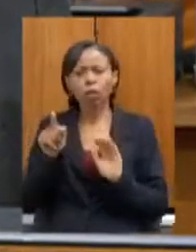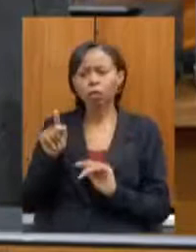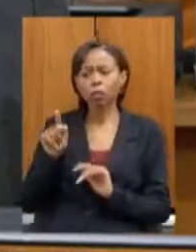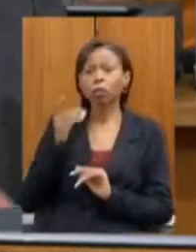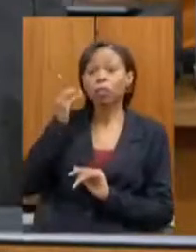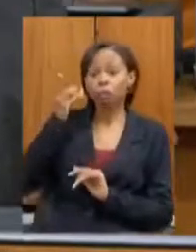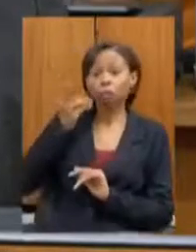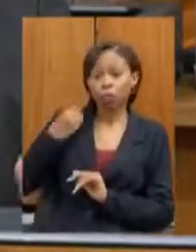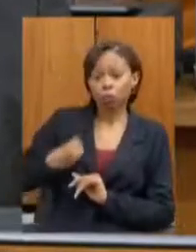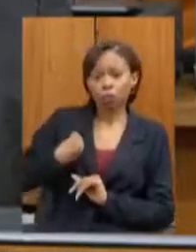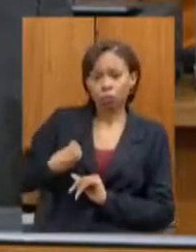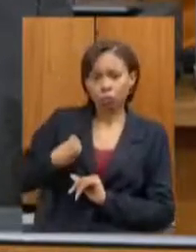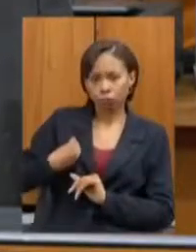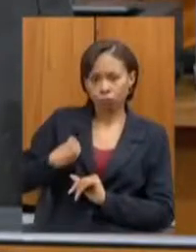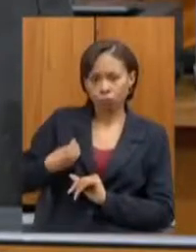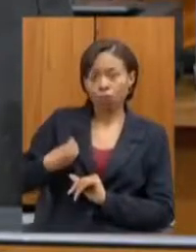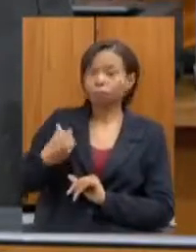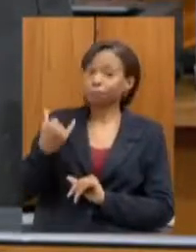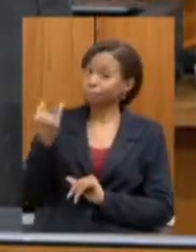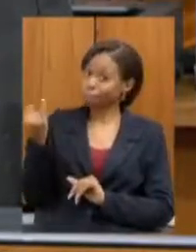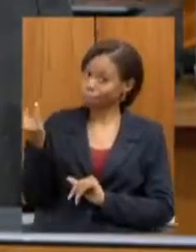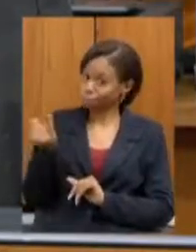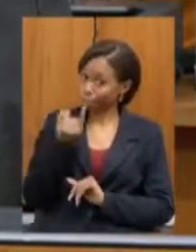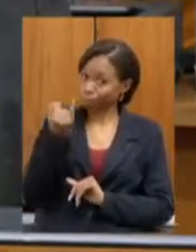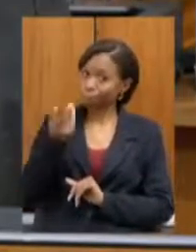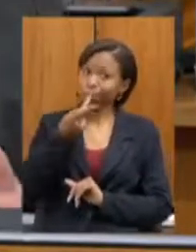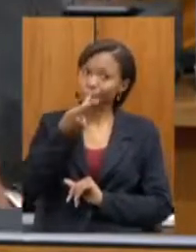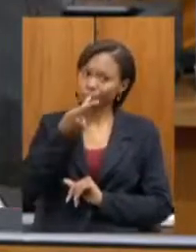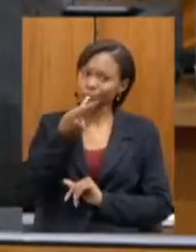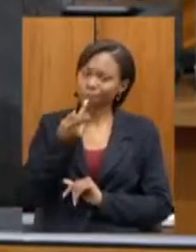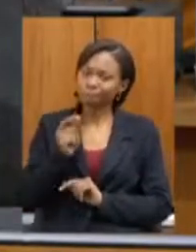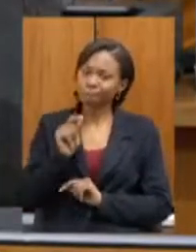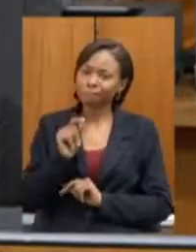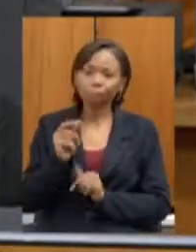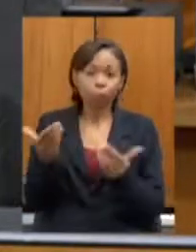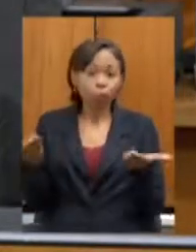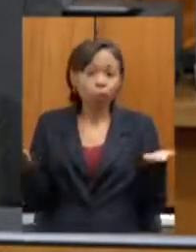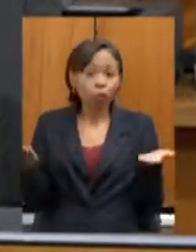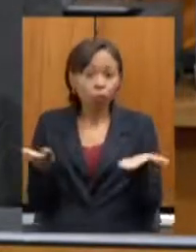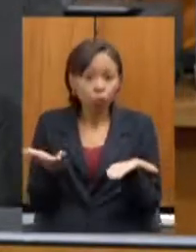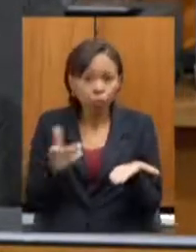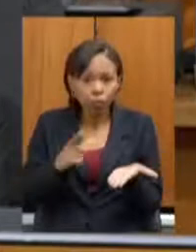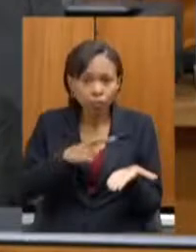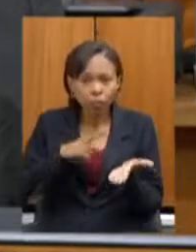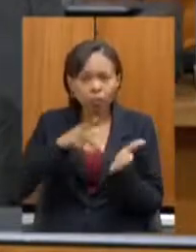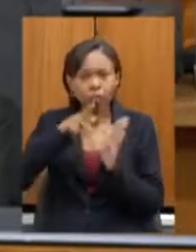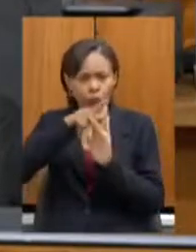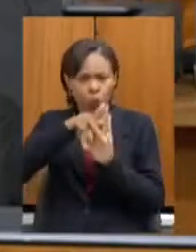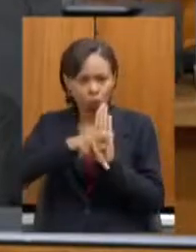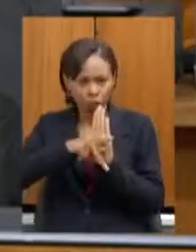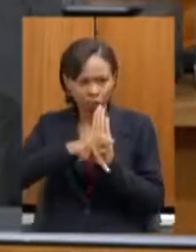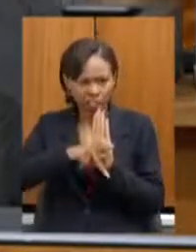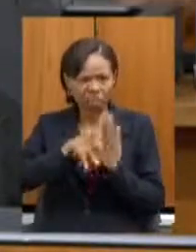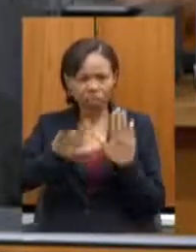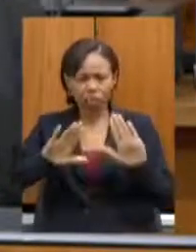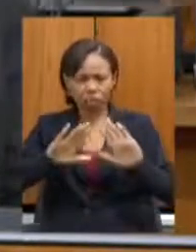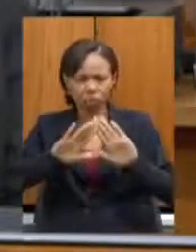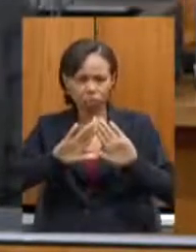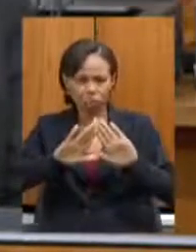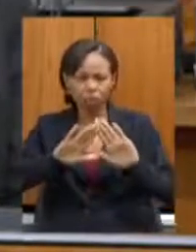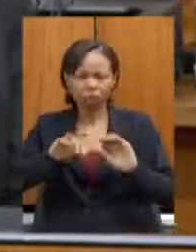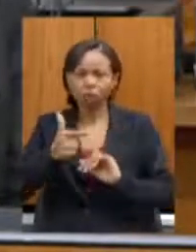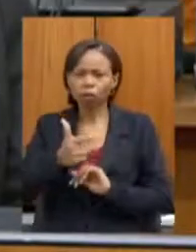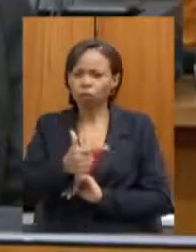e que essa fala com certeza vai ser importante e aproveitada. Nós temos hoje um projeto na Casa, salvo engano, é o